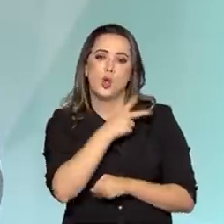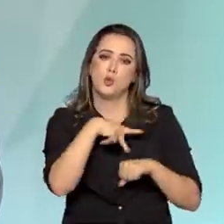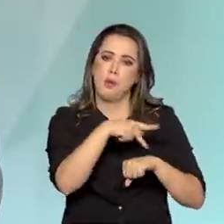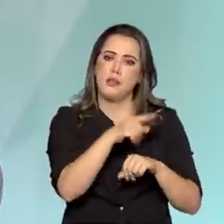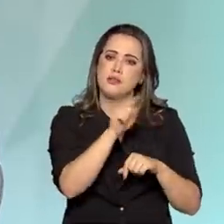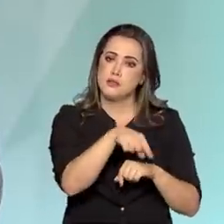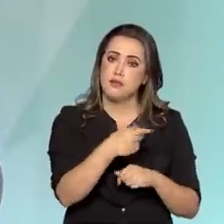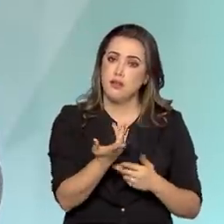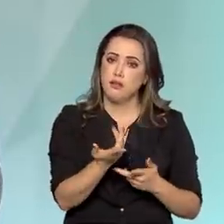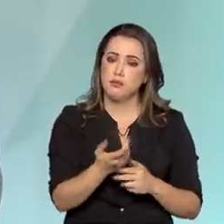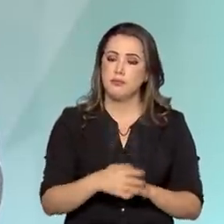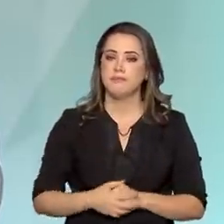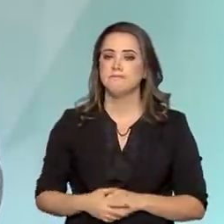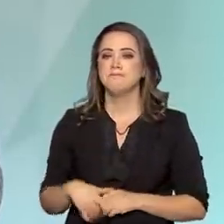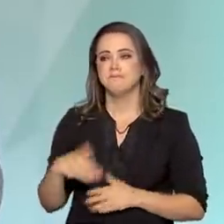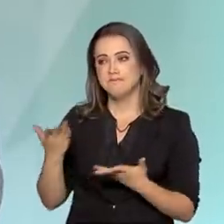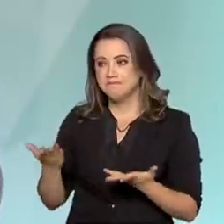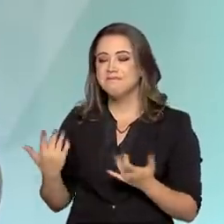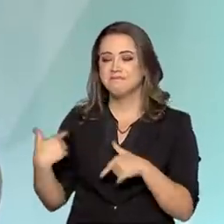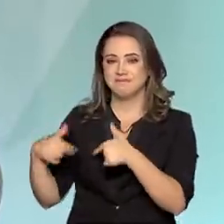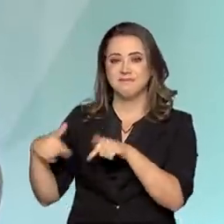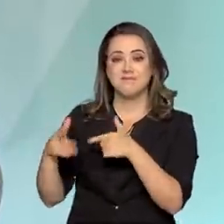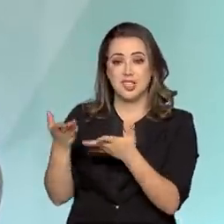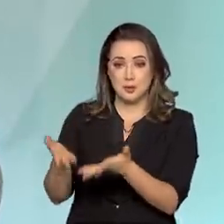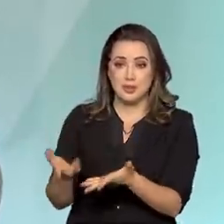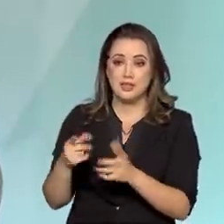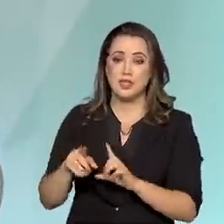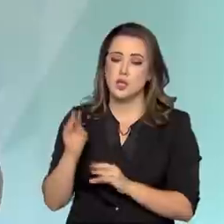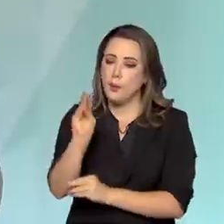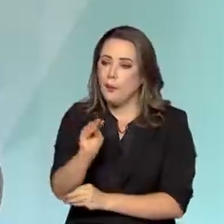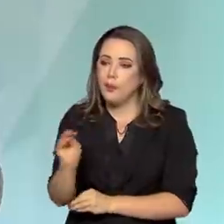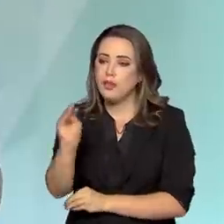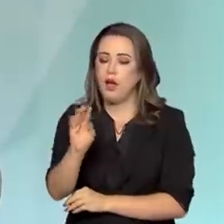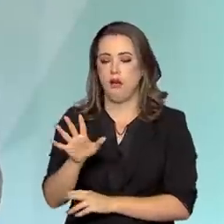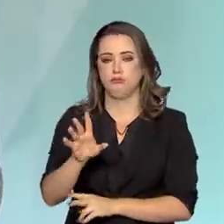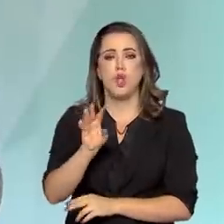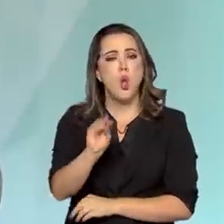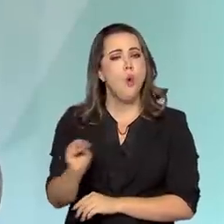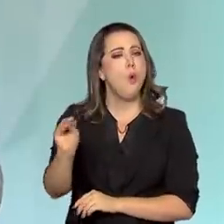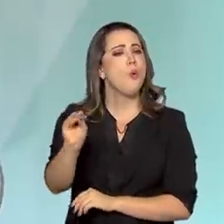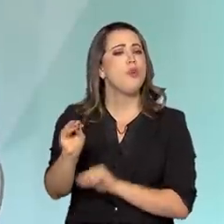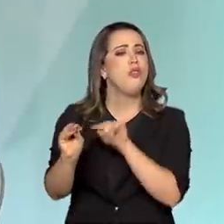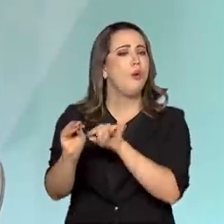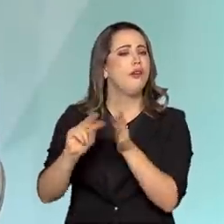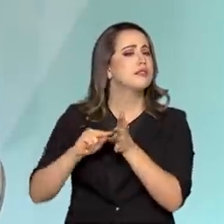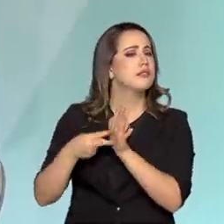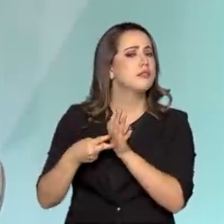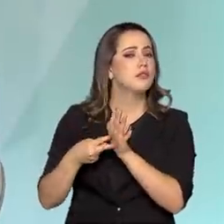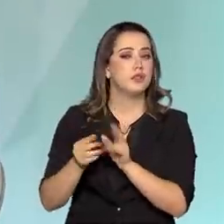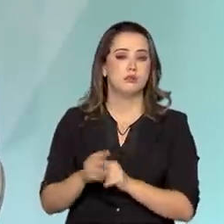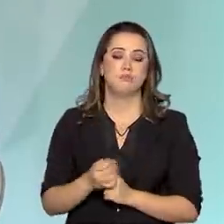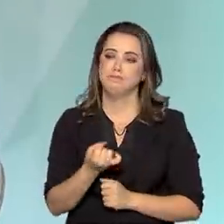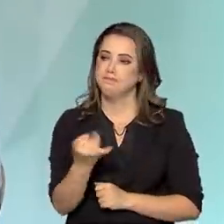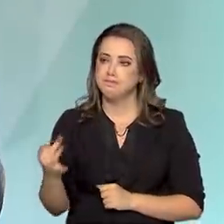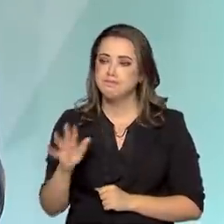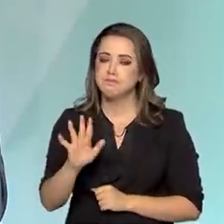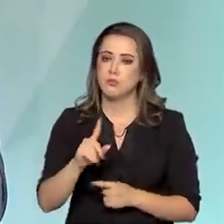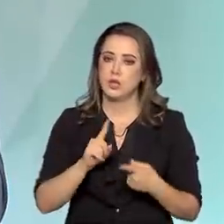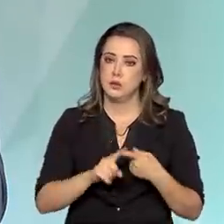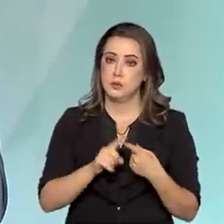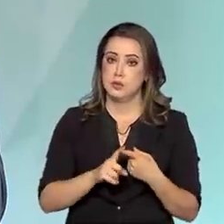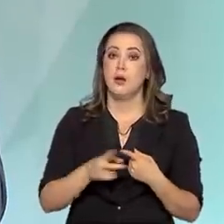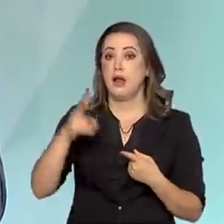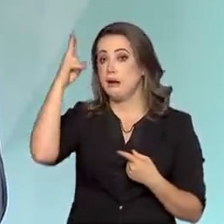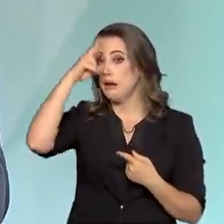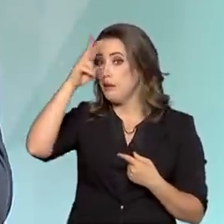É isso mesmo. Nossa missão é preservar. E preservar significa muita coisa. Nós temos que guardar a memória